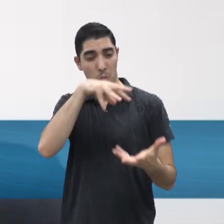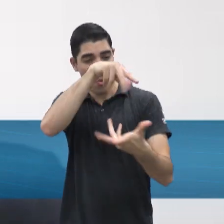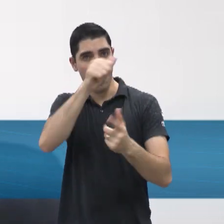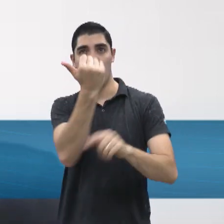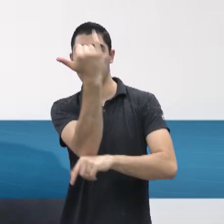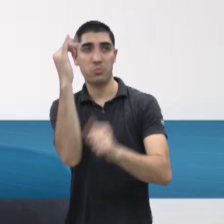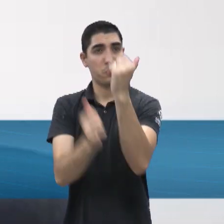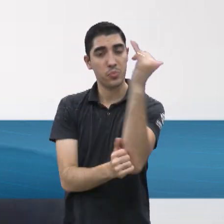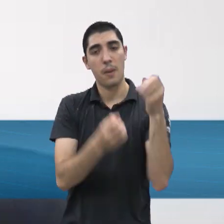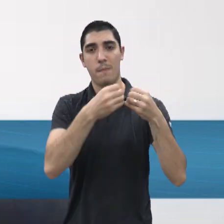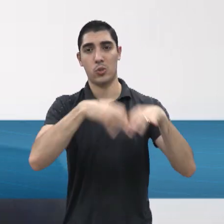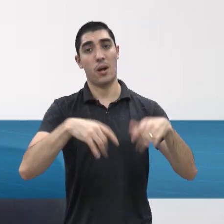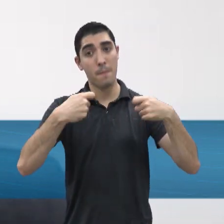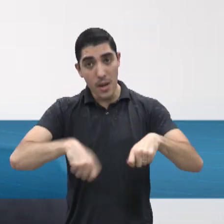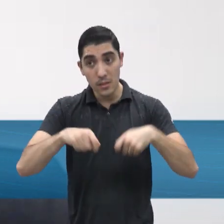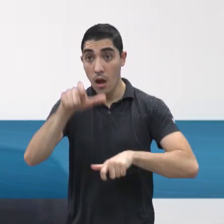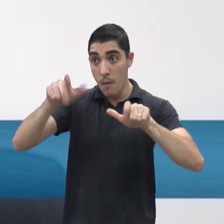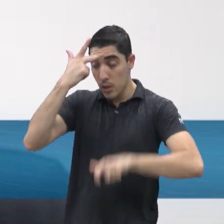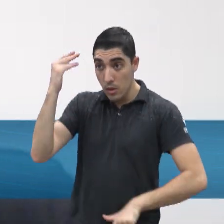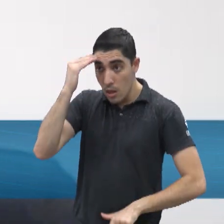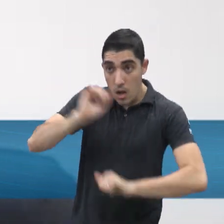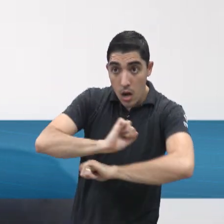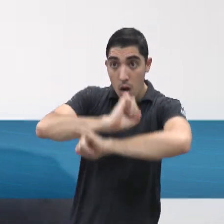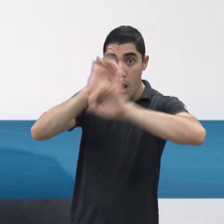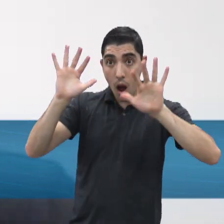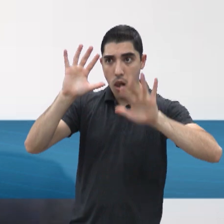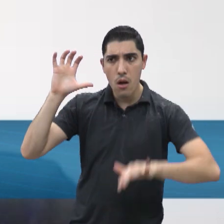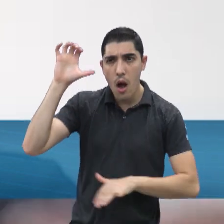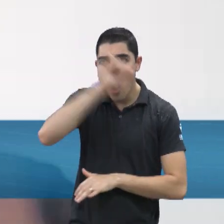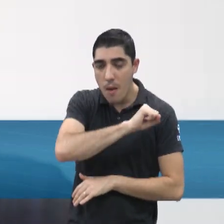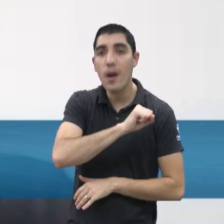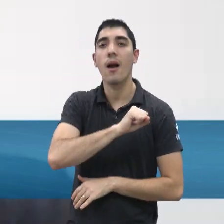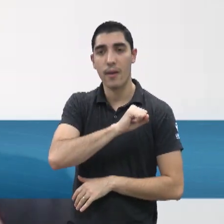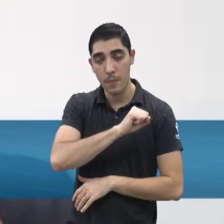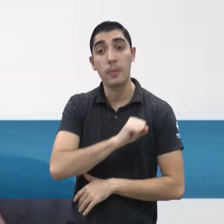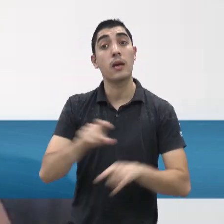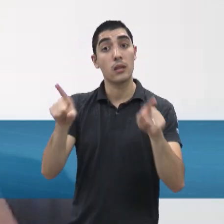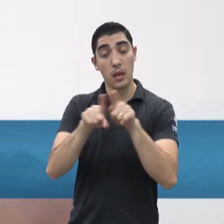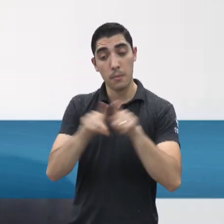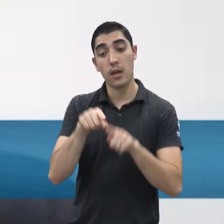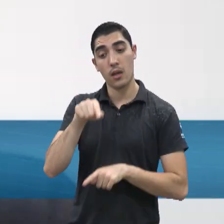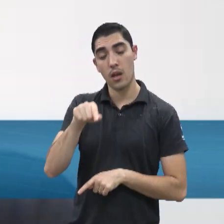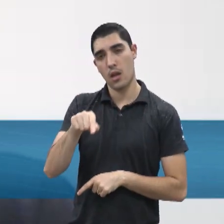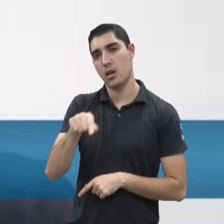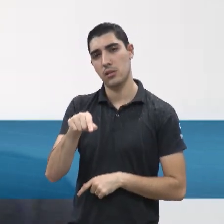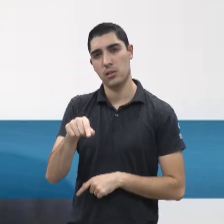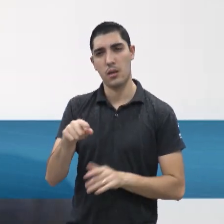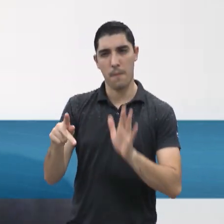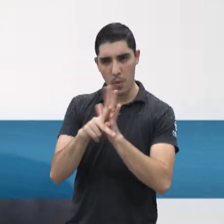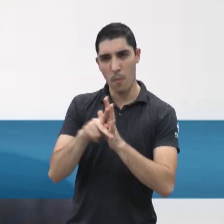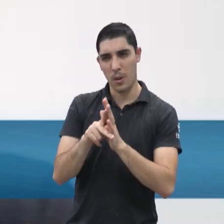mas como também, é, é, ampliar, democratizar o acesso, aos, a energia,